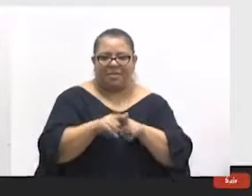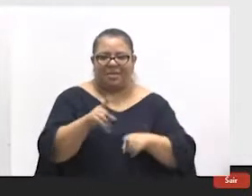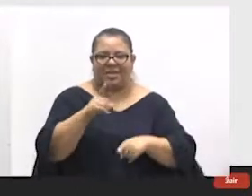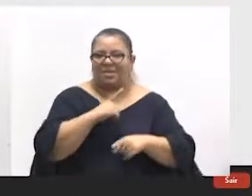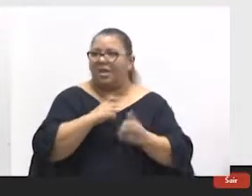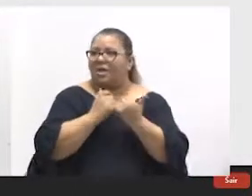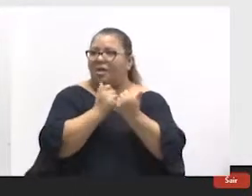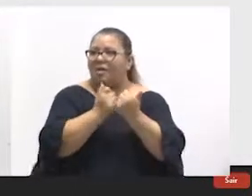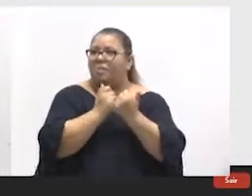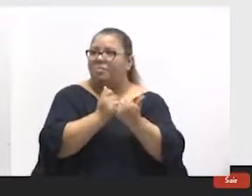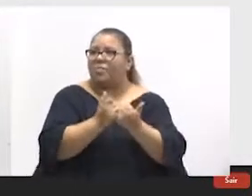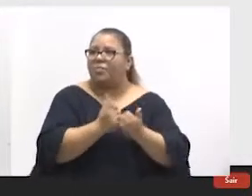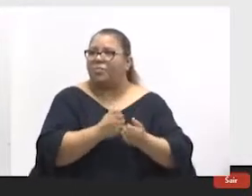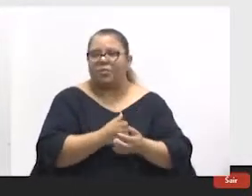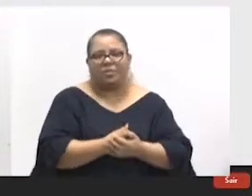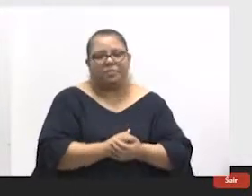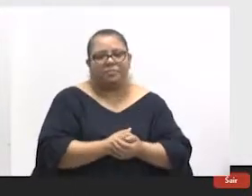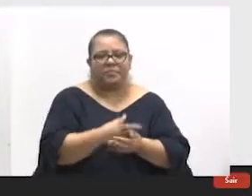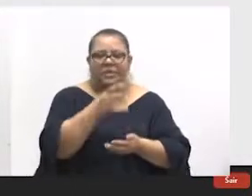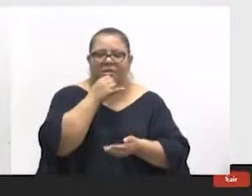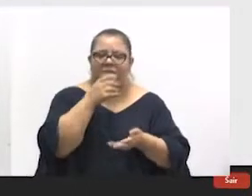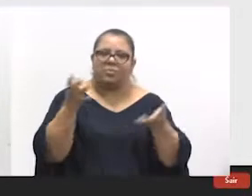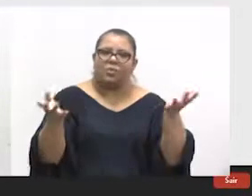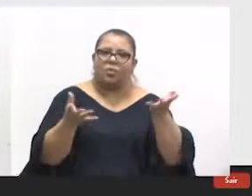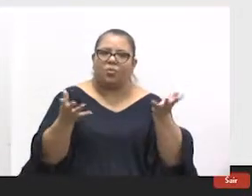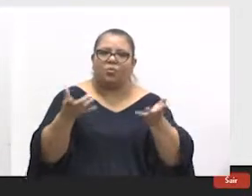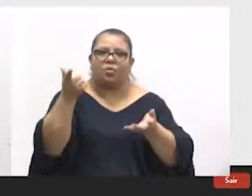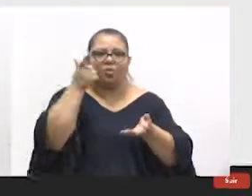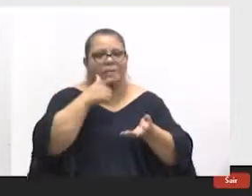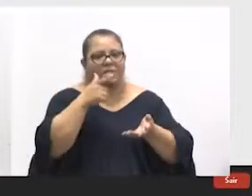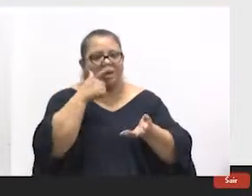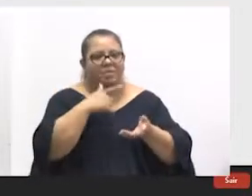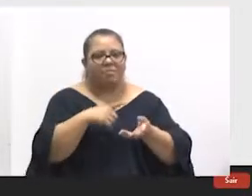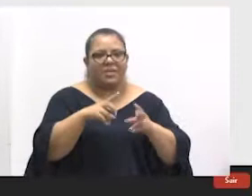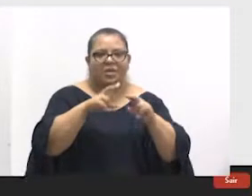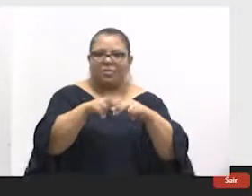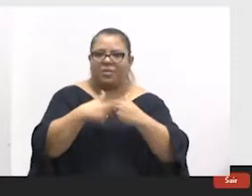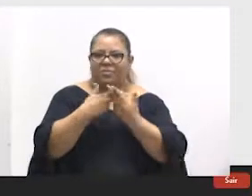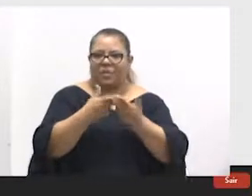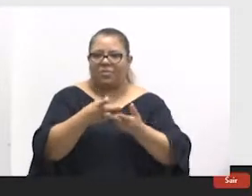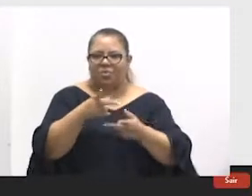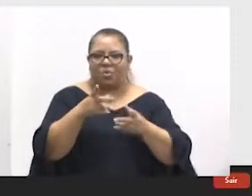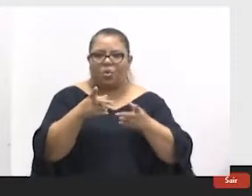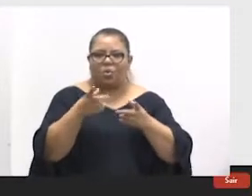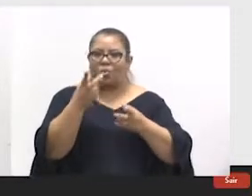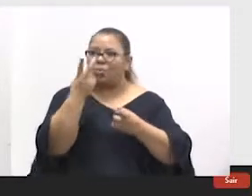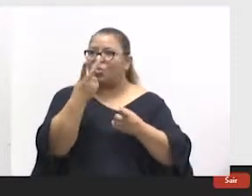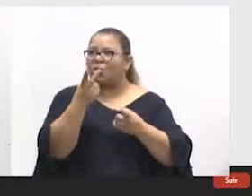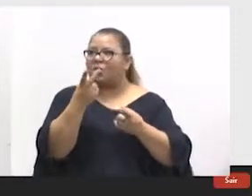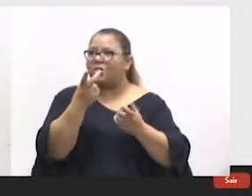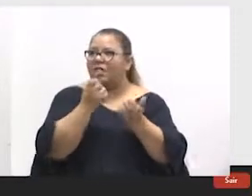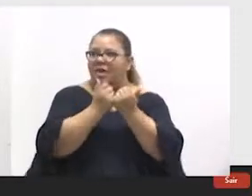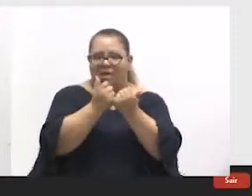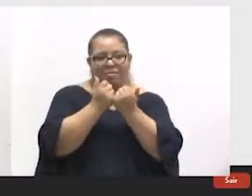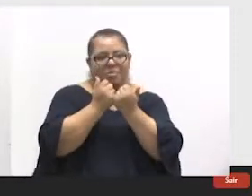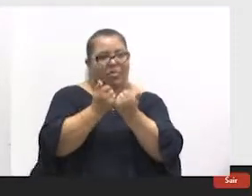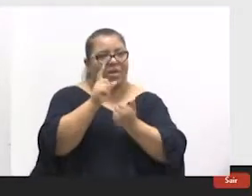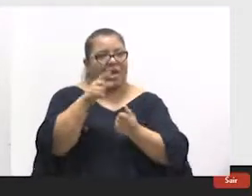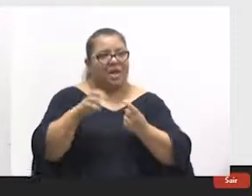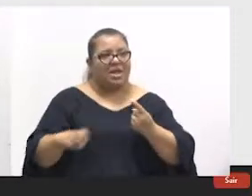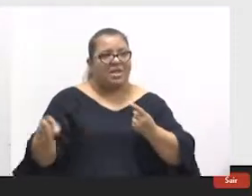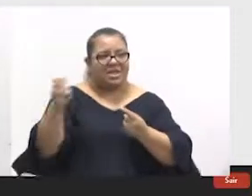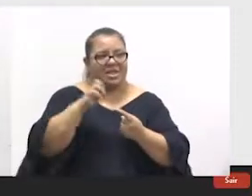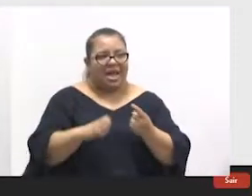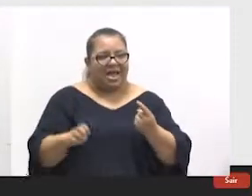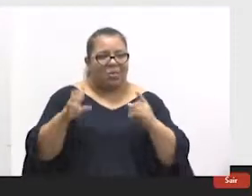auxílio, né? Para conseguir essa gestão dupla e poder ter esse apoio estadual,